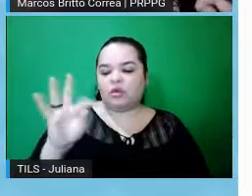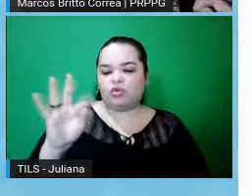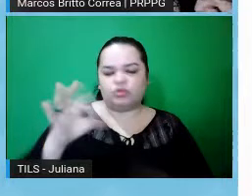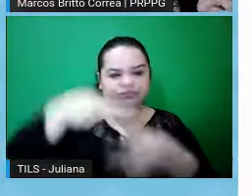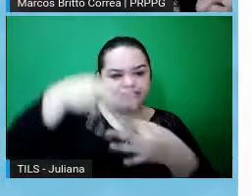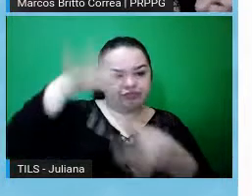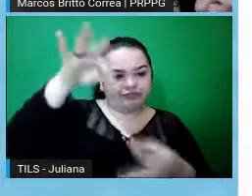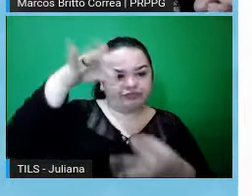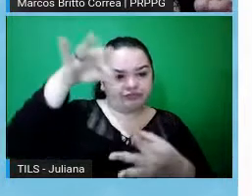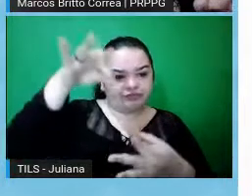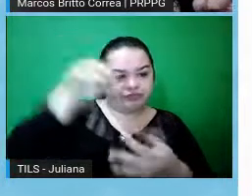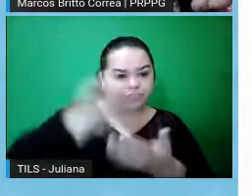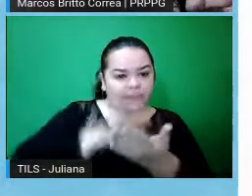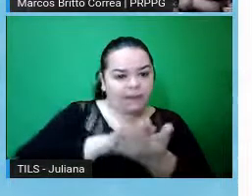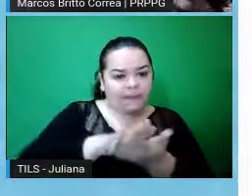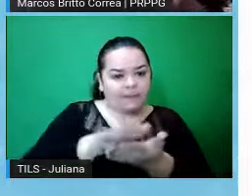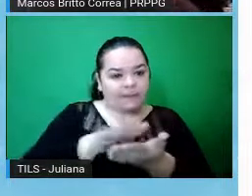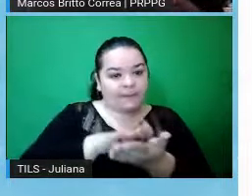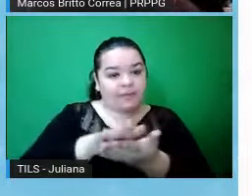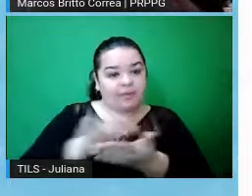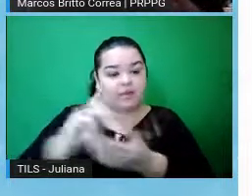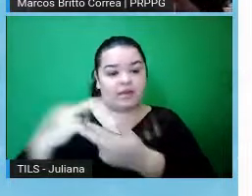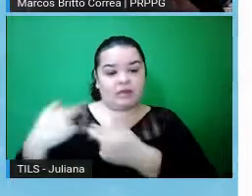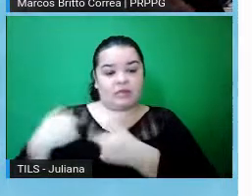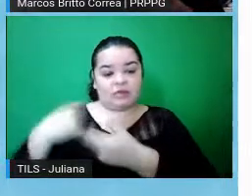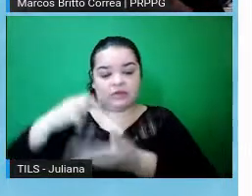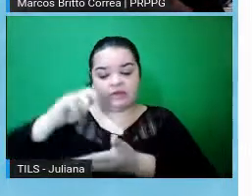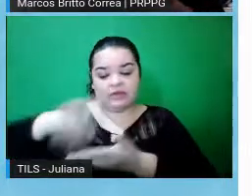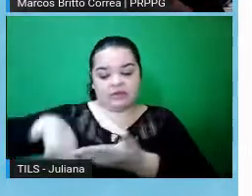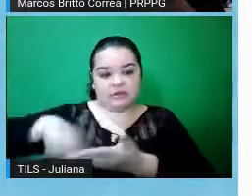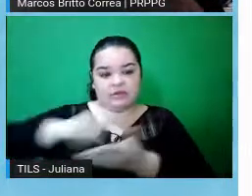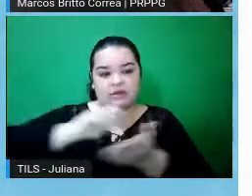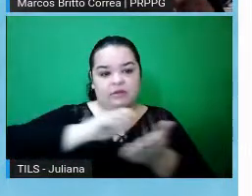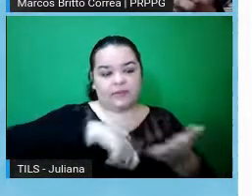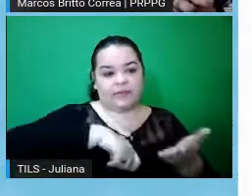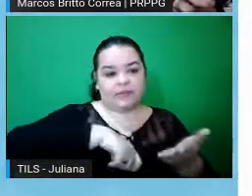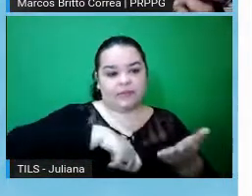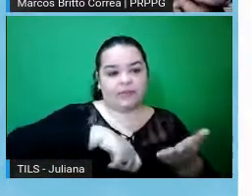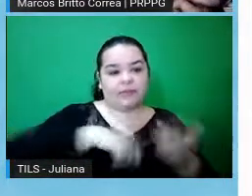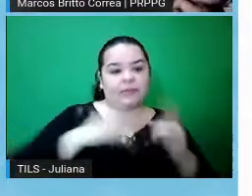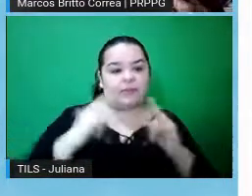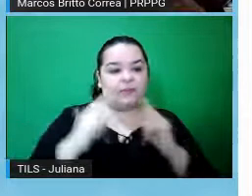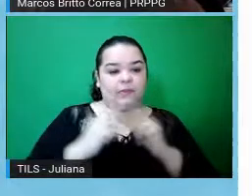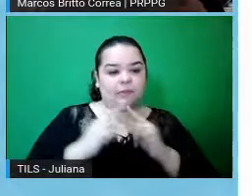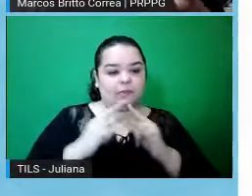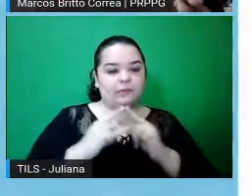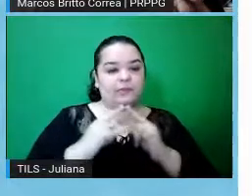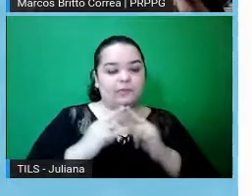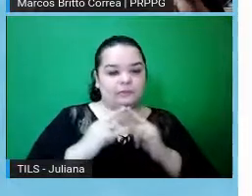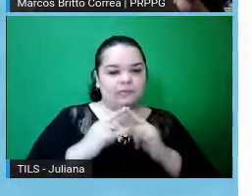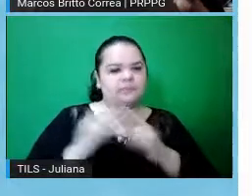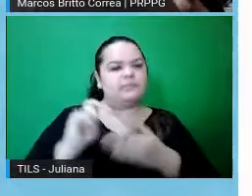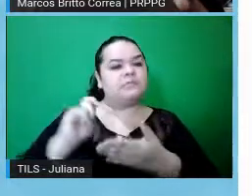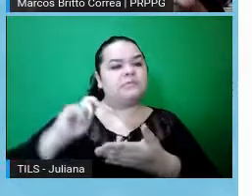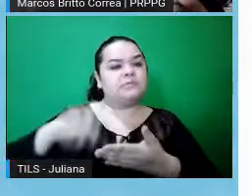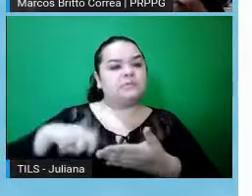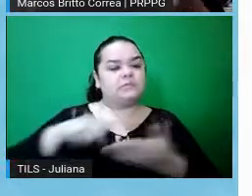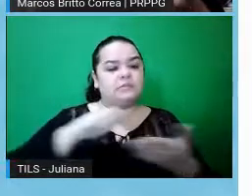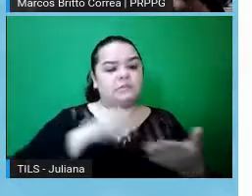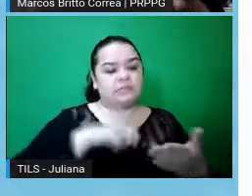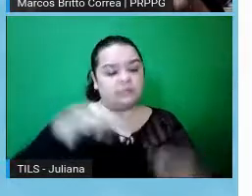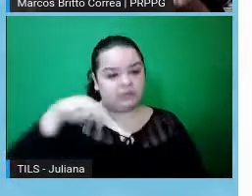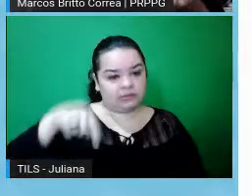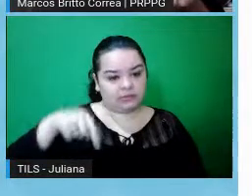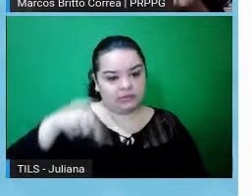assinada pelo responsável pela pesquisa e assinada pela instituição proponente, tá. Quem assina aqui na Universidade